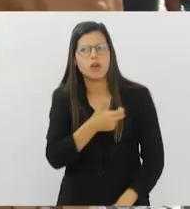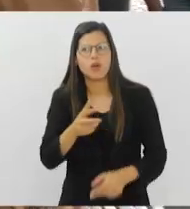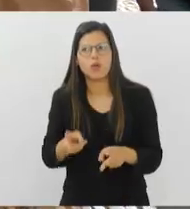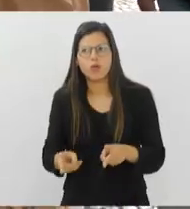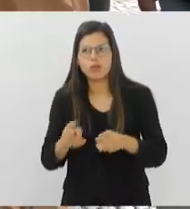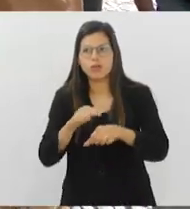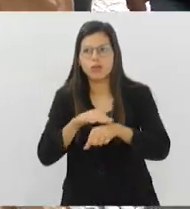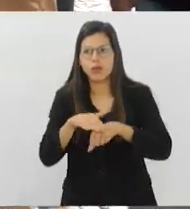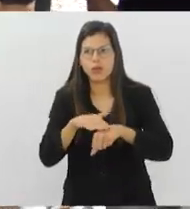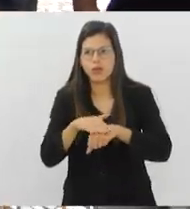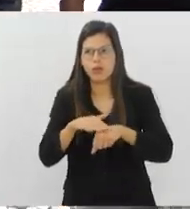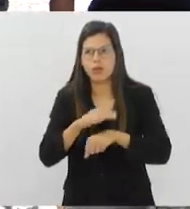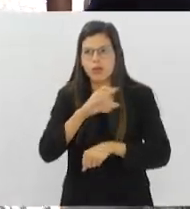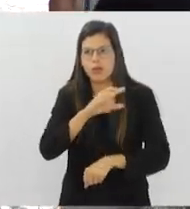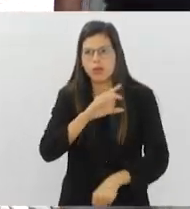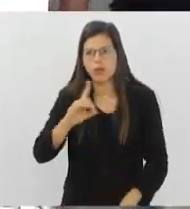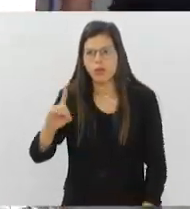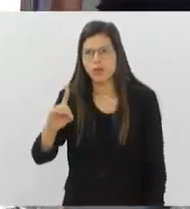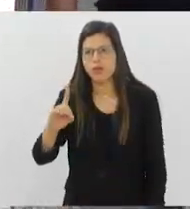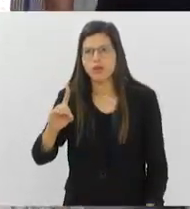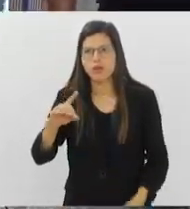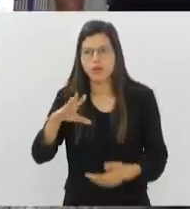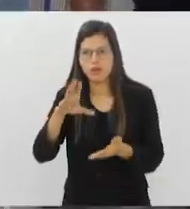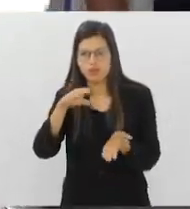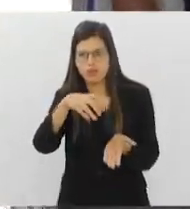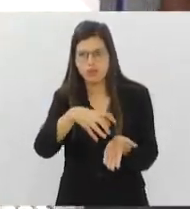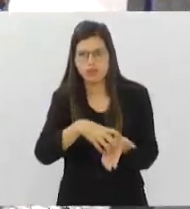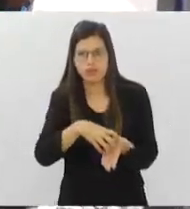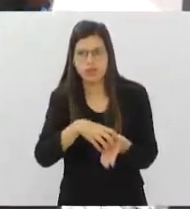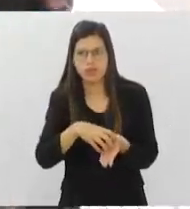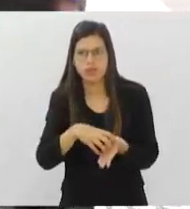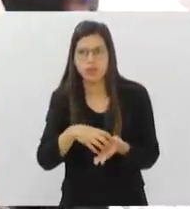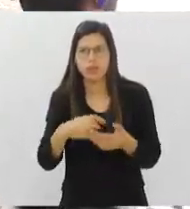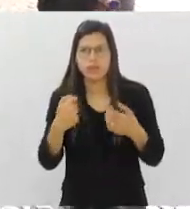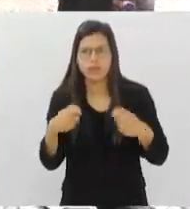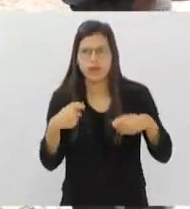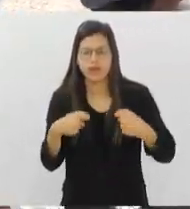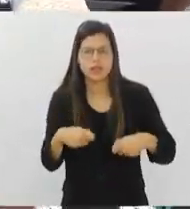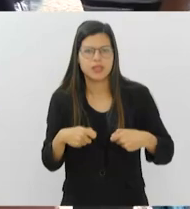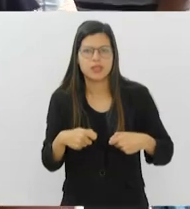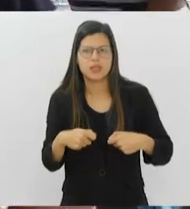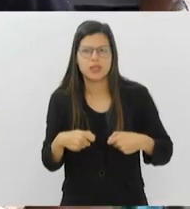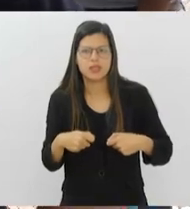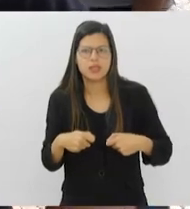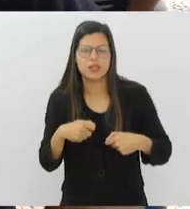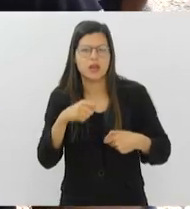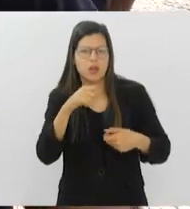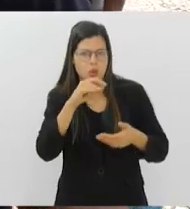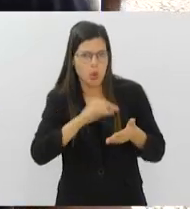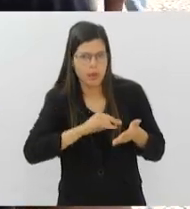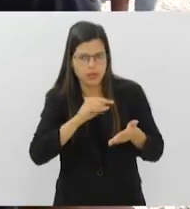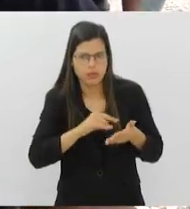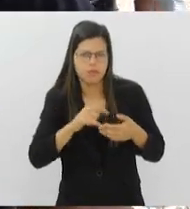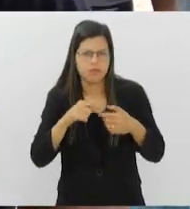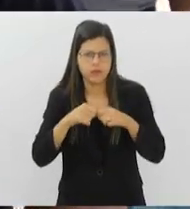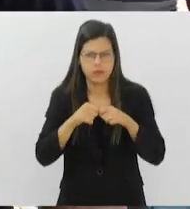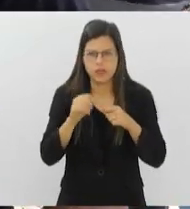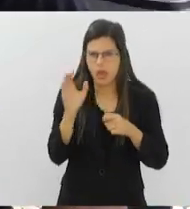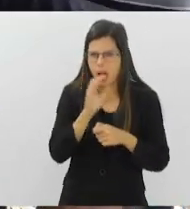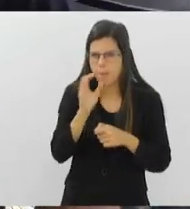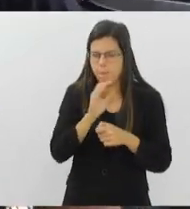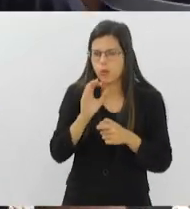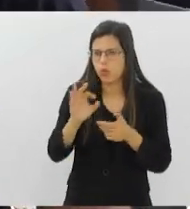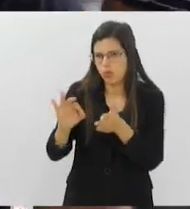o nosso coordenador de saúde aqui do centro, Leandro. Precisa de algum tipo de documentação? Eu fiz um preenchimento rápido ali. Quais são as